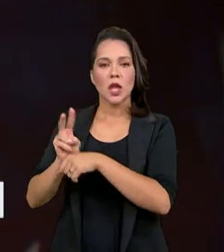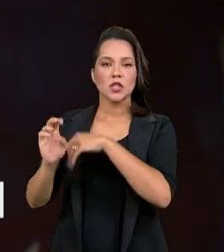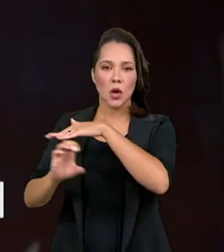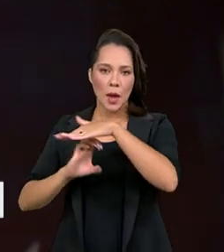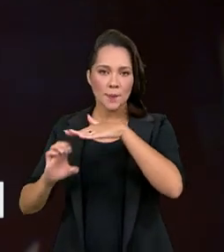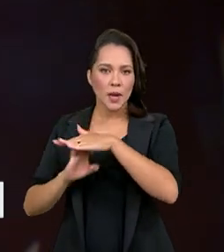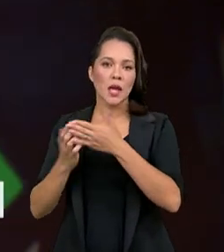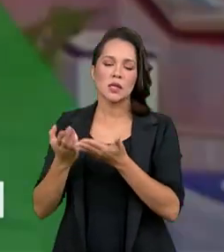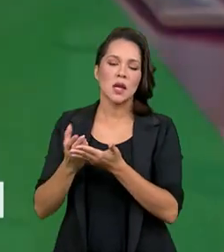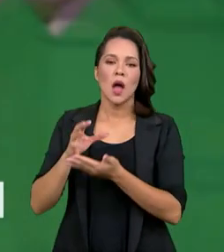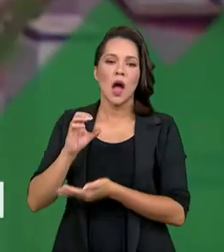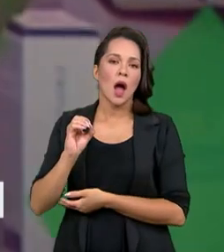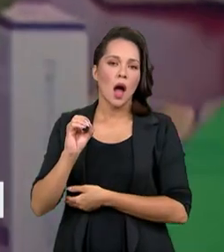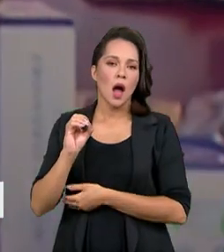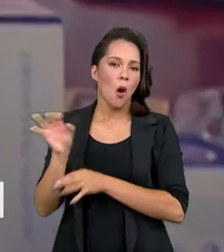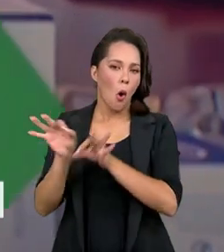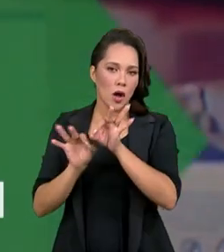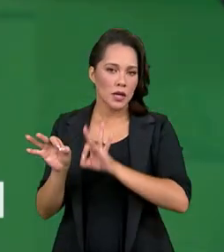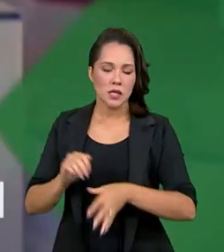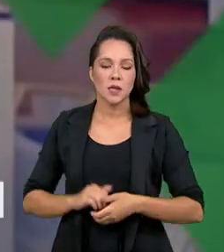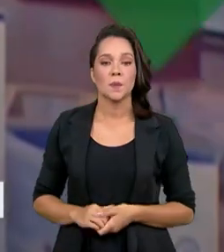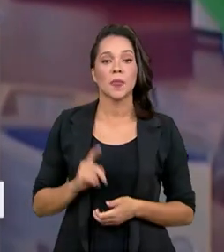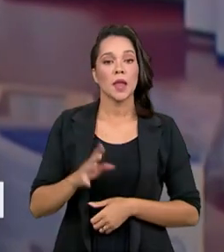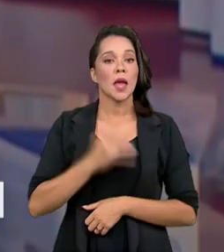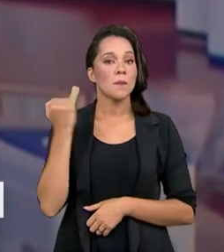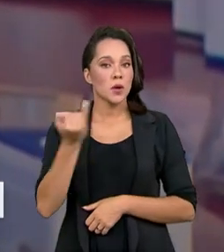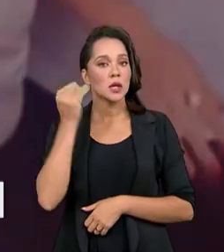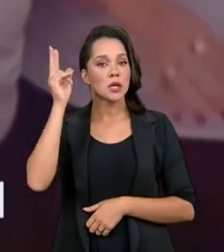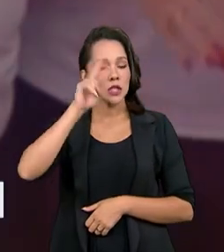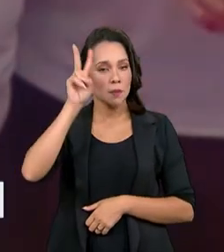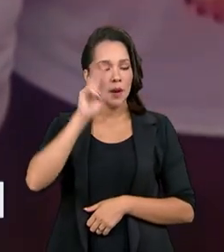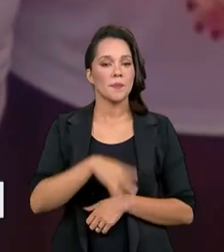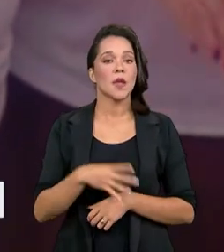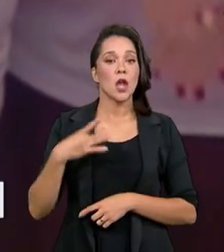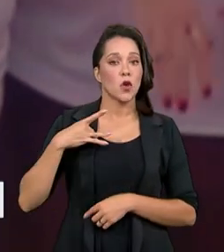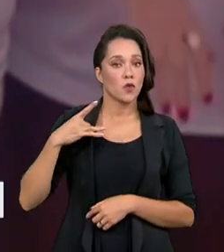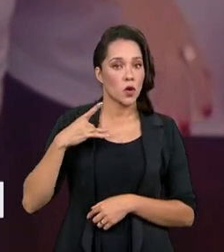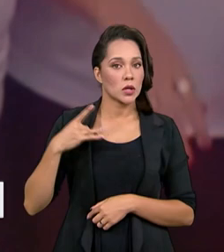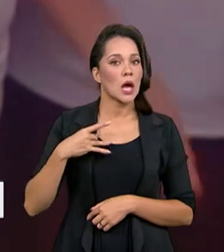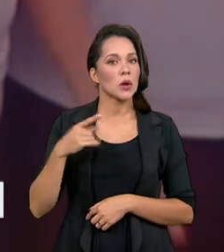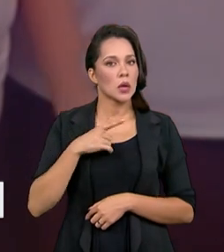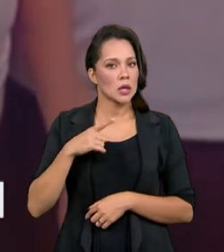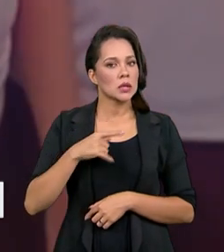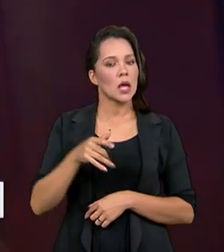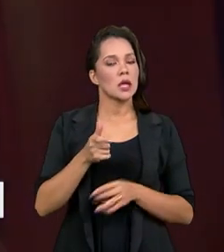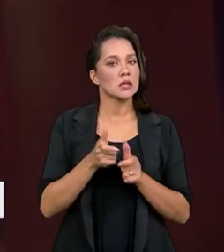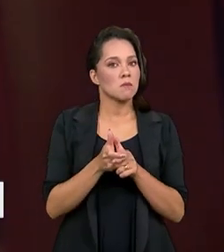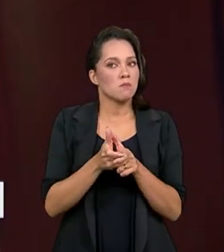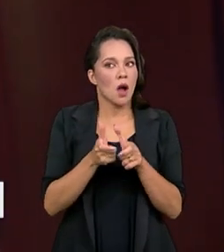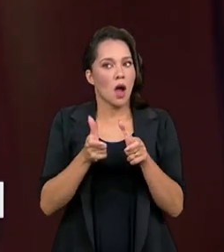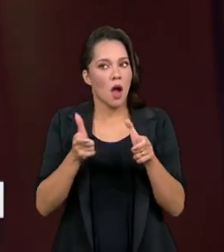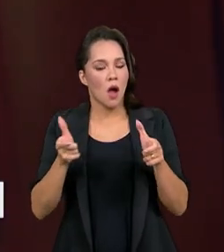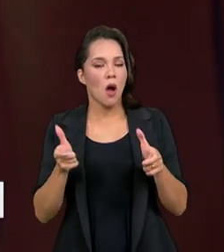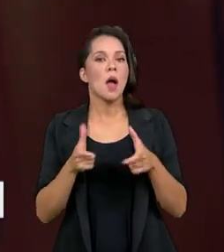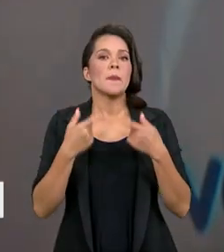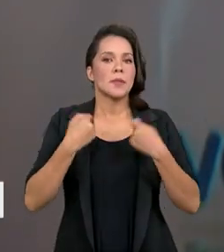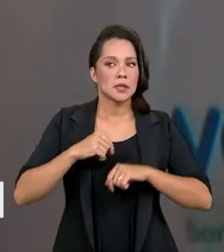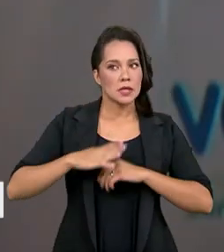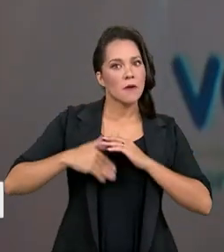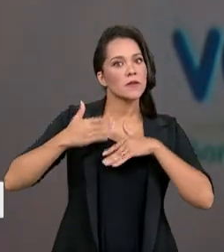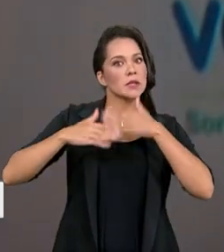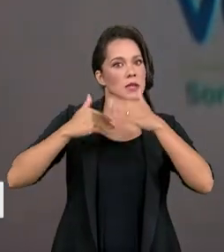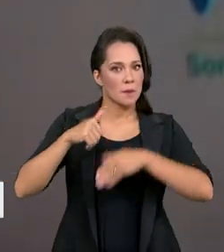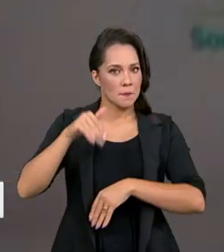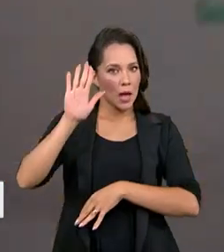legislação relevante. É importante lembrar que o voluntariado, ele tem um escopo mais amplo e a gente ainda precisa avançar